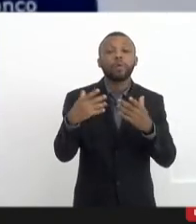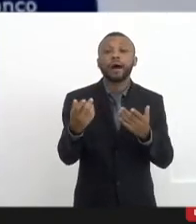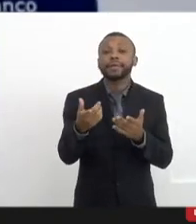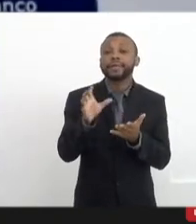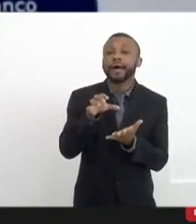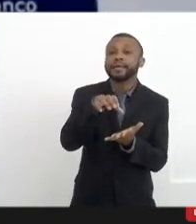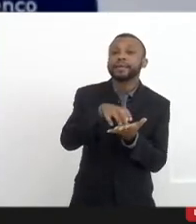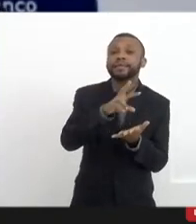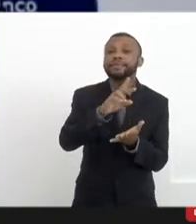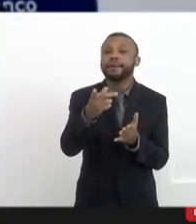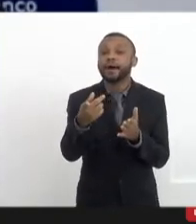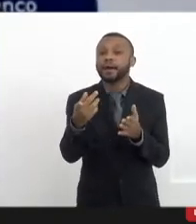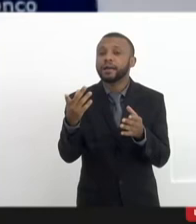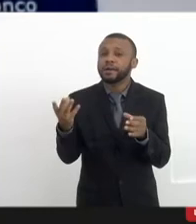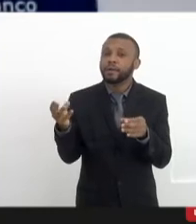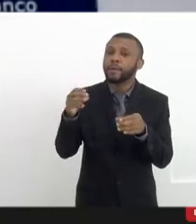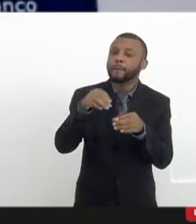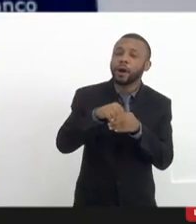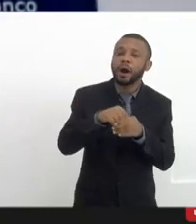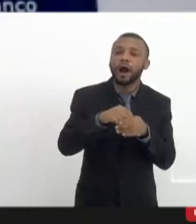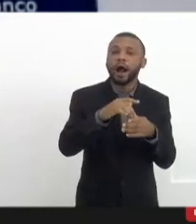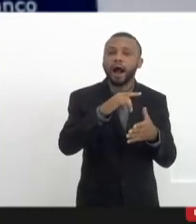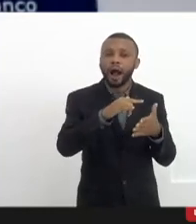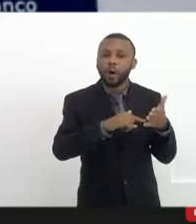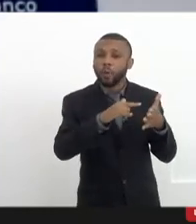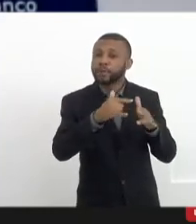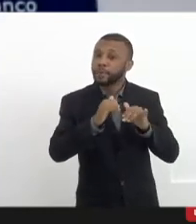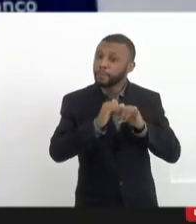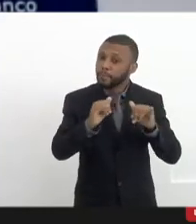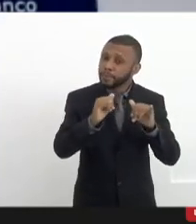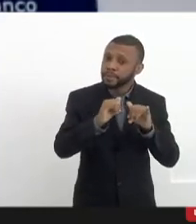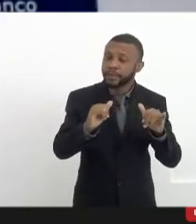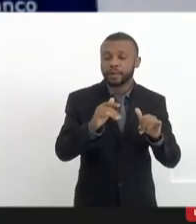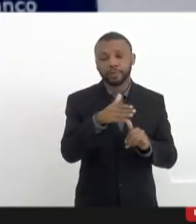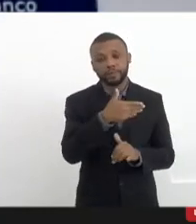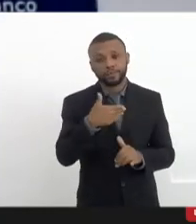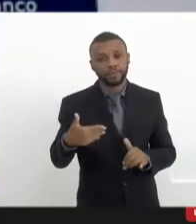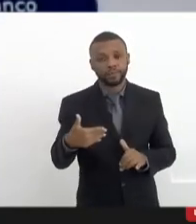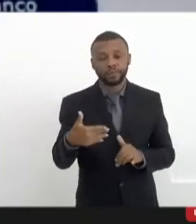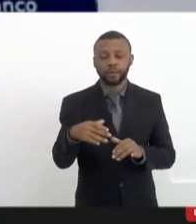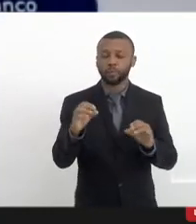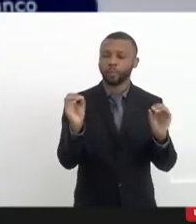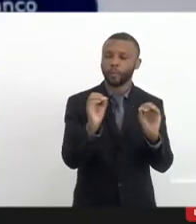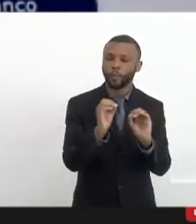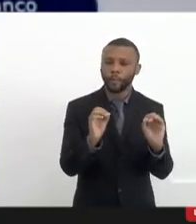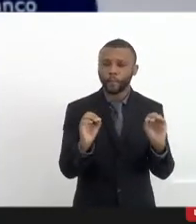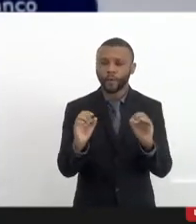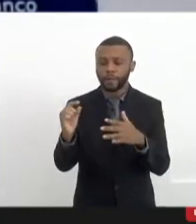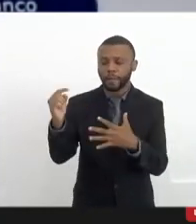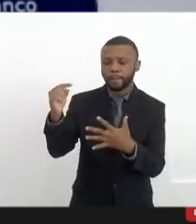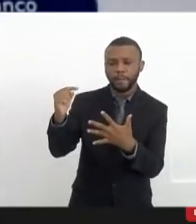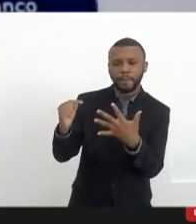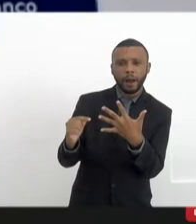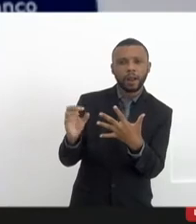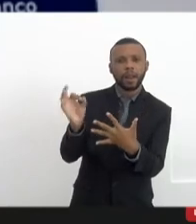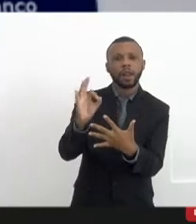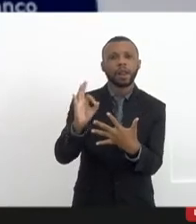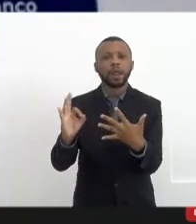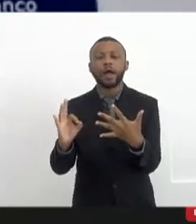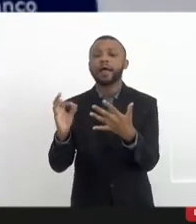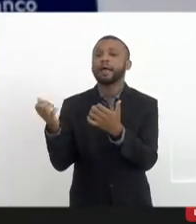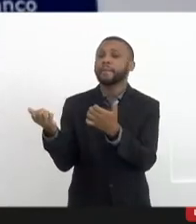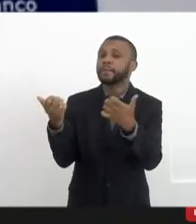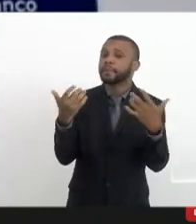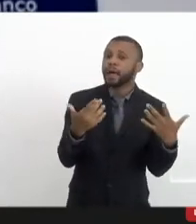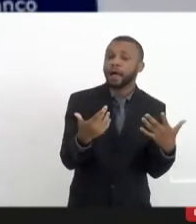que vão assumir a conta publicitária do governo. Nenhuma delas, nenhuma delas mencionam